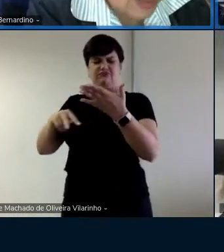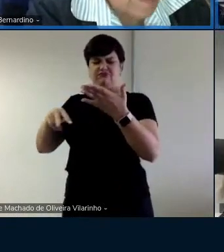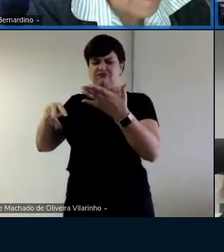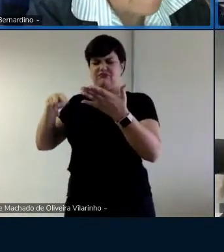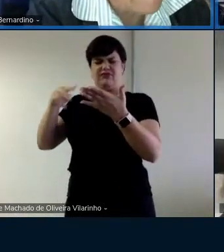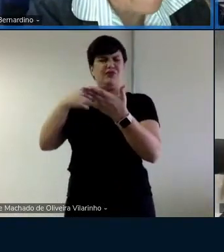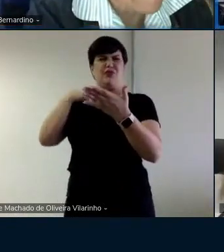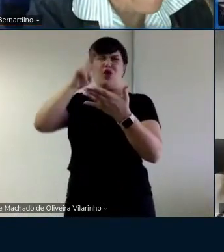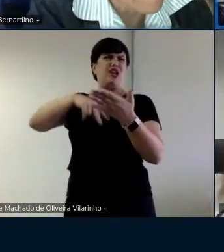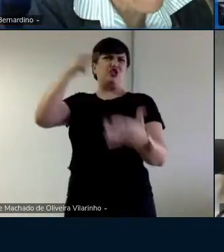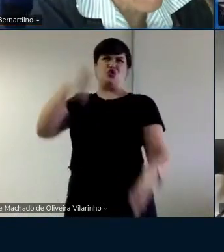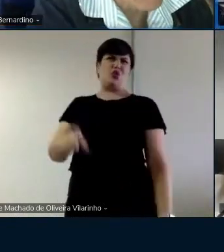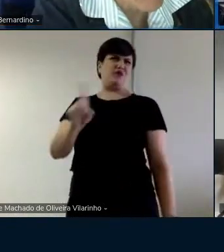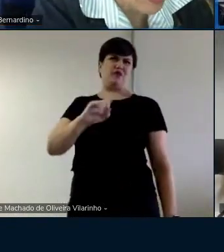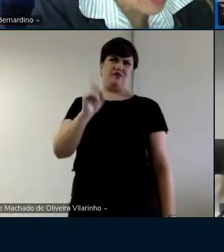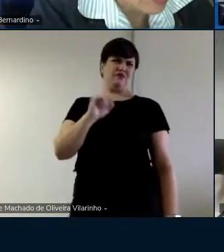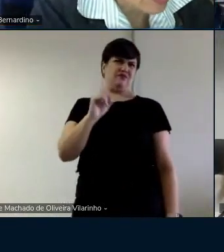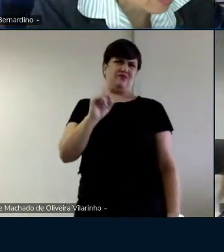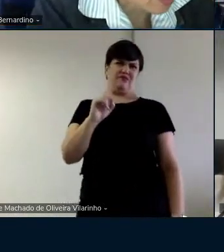aqui.